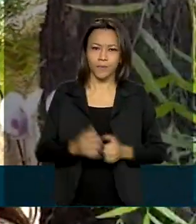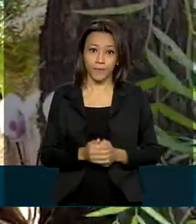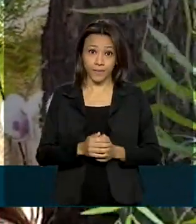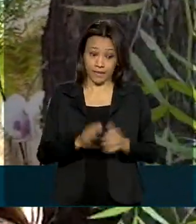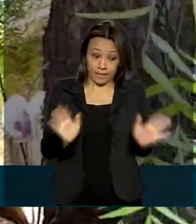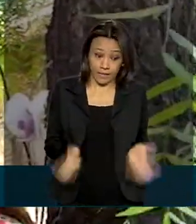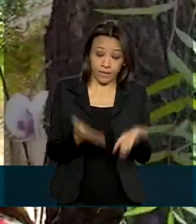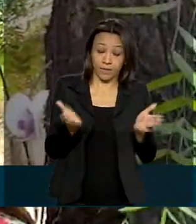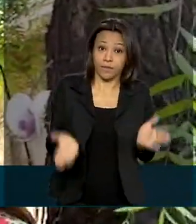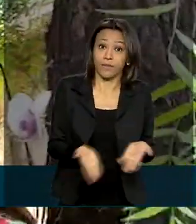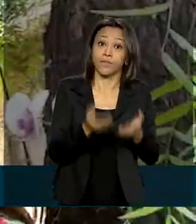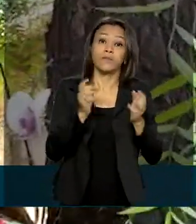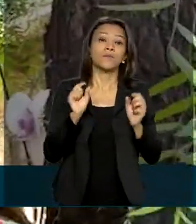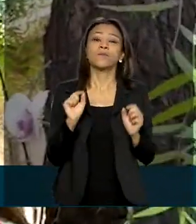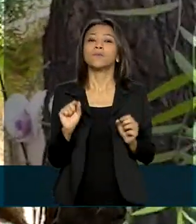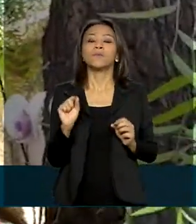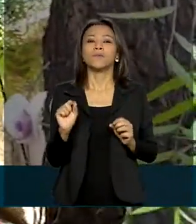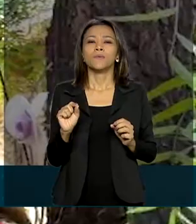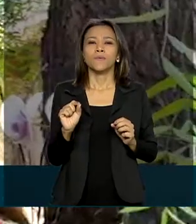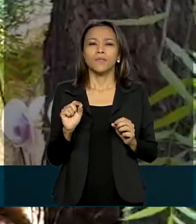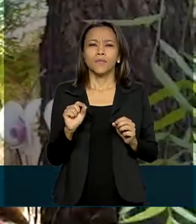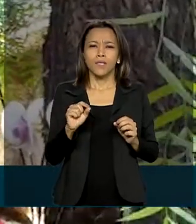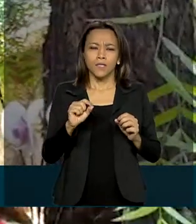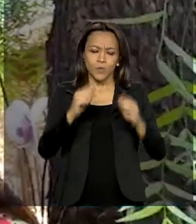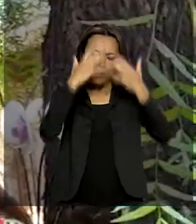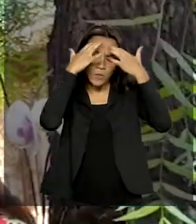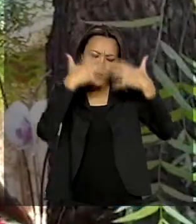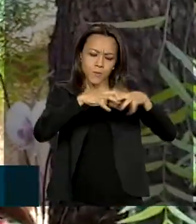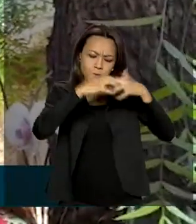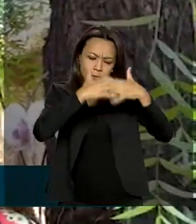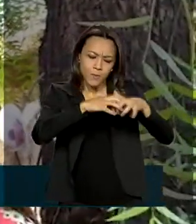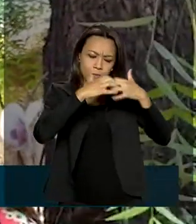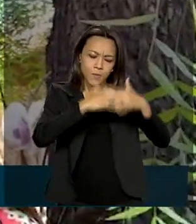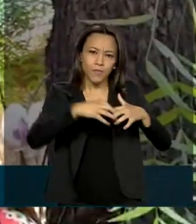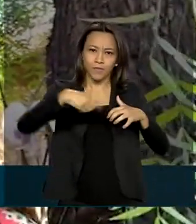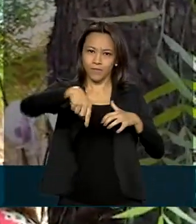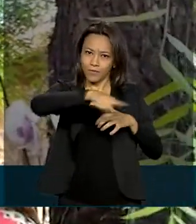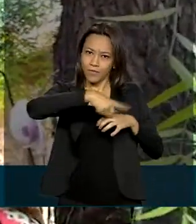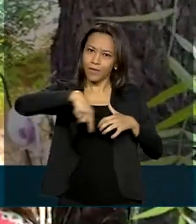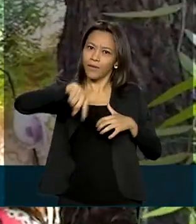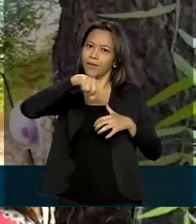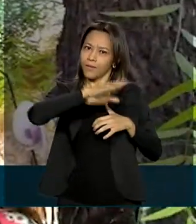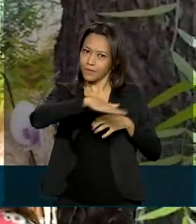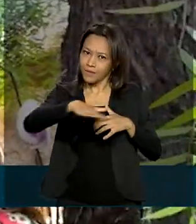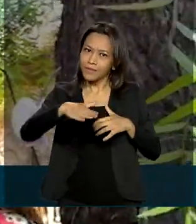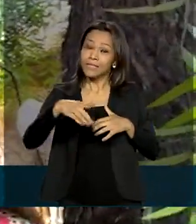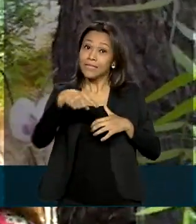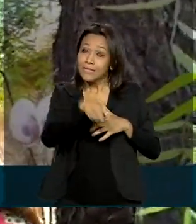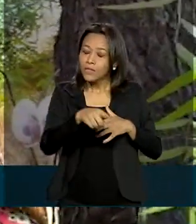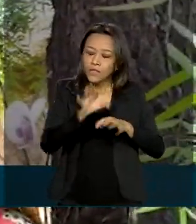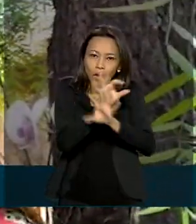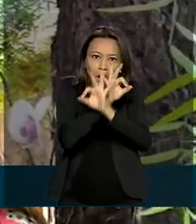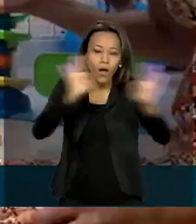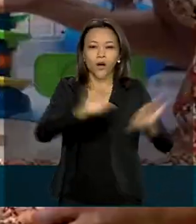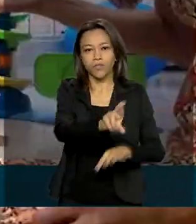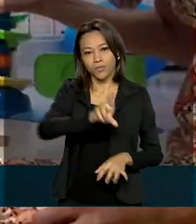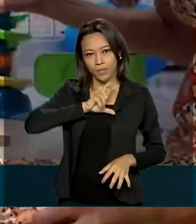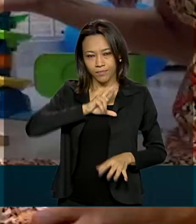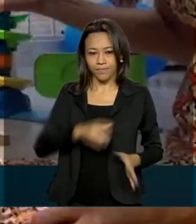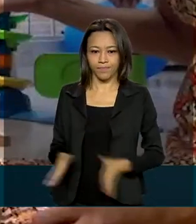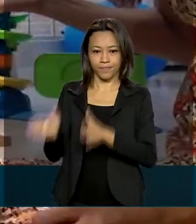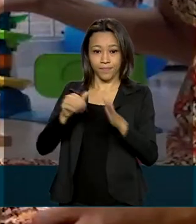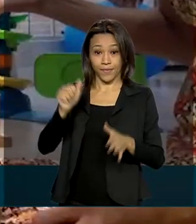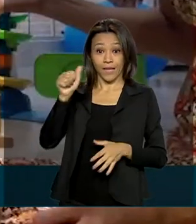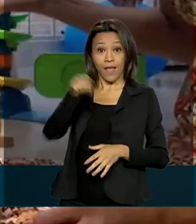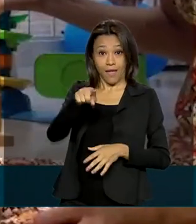incentivando o estímulo cognitivo deles, e isso tem trazido ótimos resultados. A